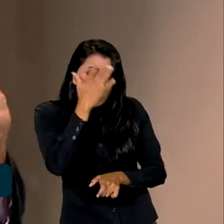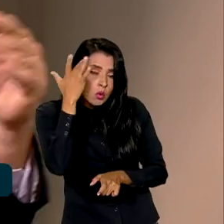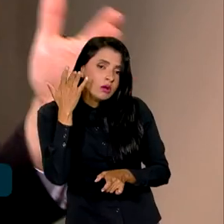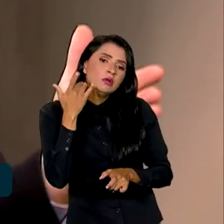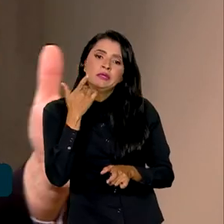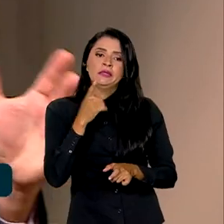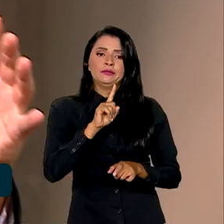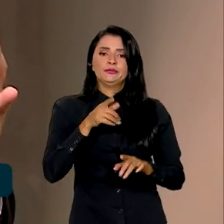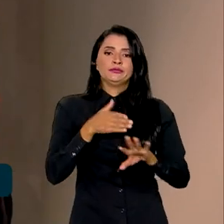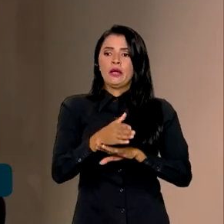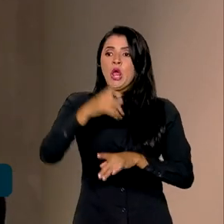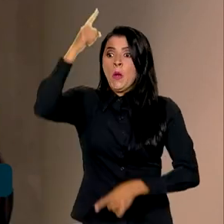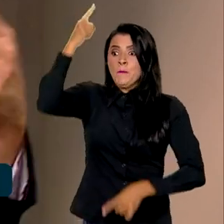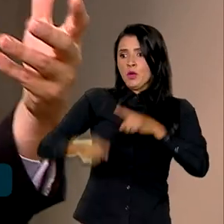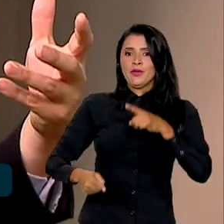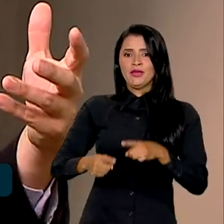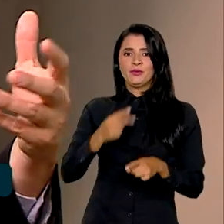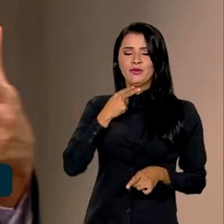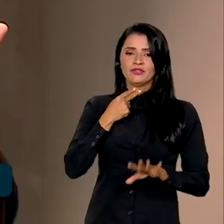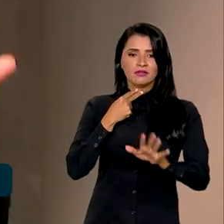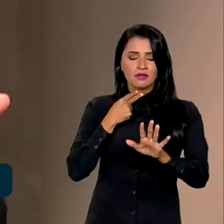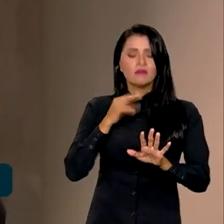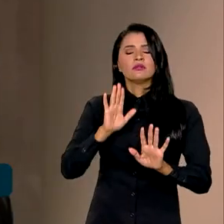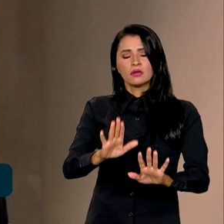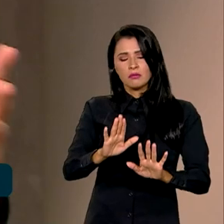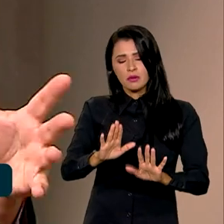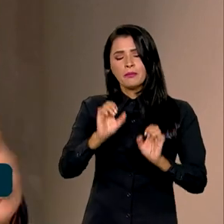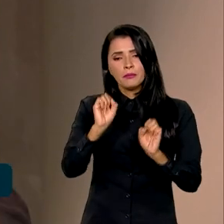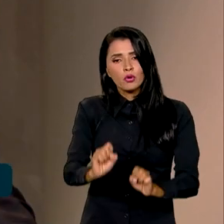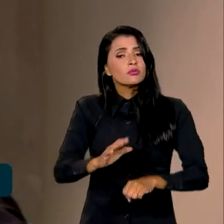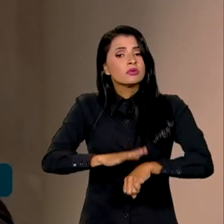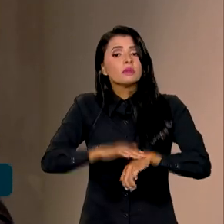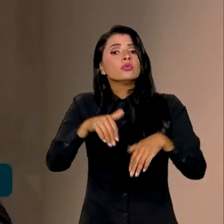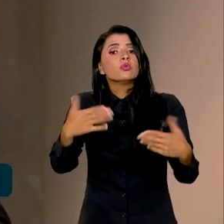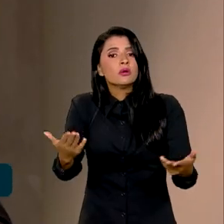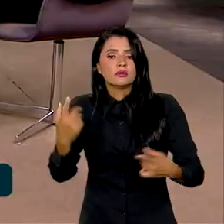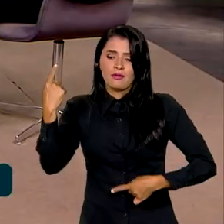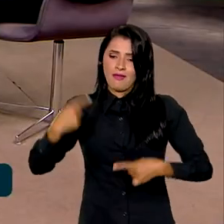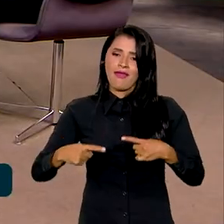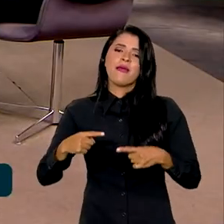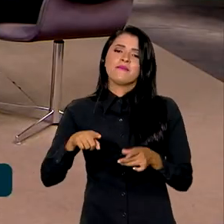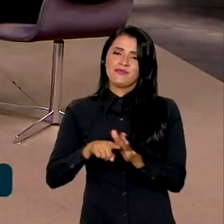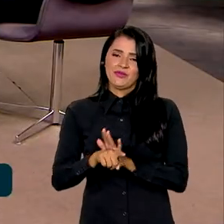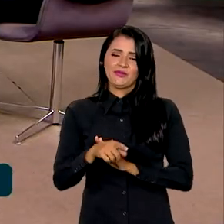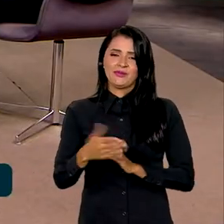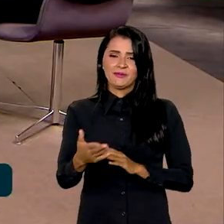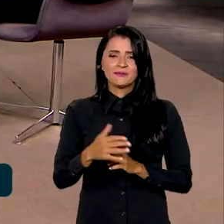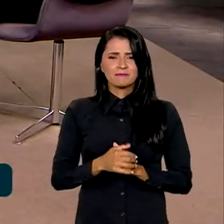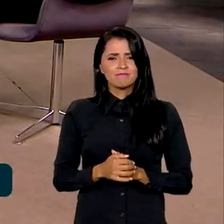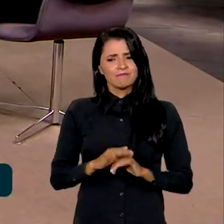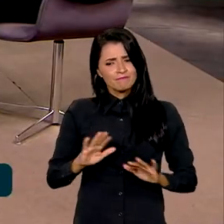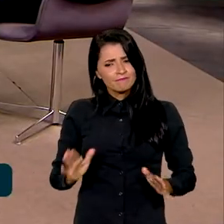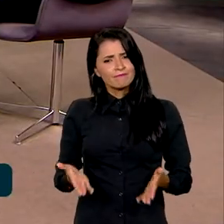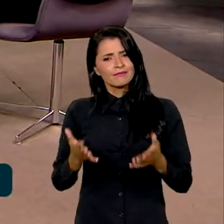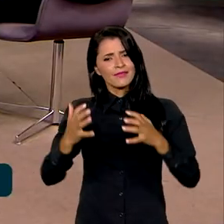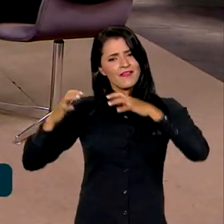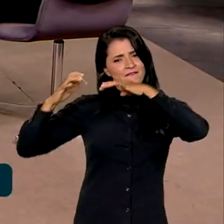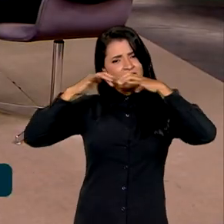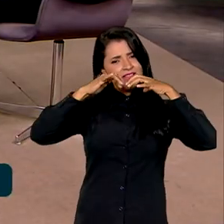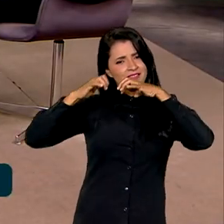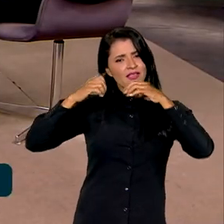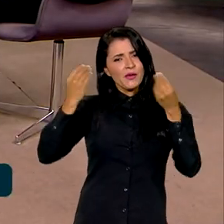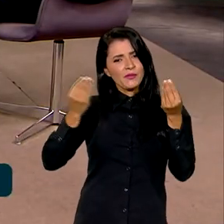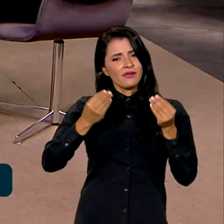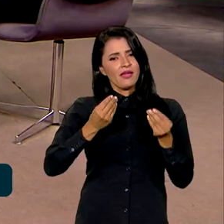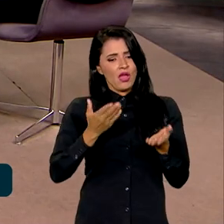radicais, não pode. A questão é como pode, por quanto tempo? Esse é o debate. E promover a reflexão, uma vez que o guia